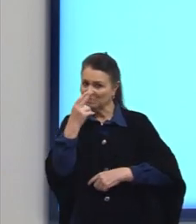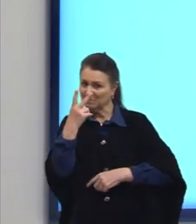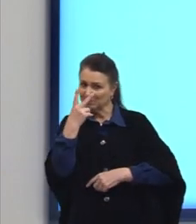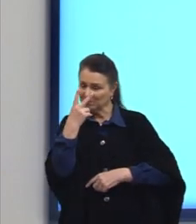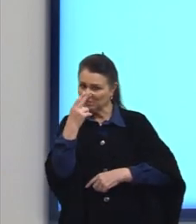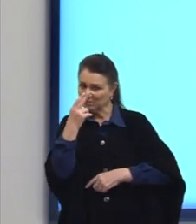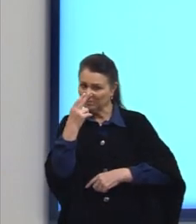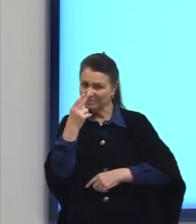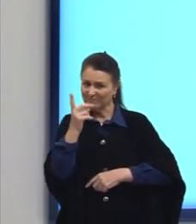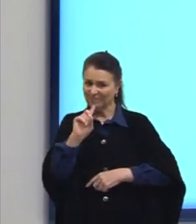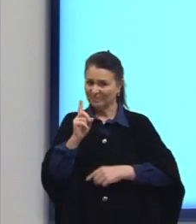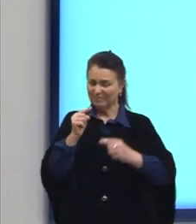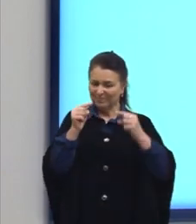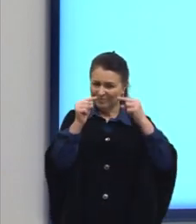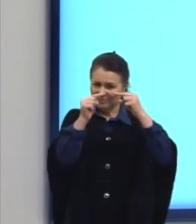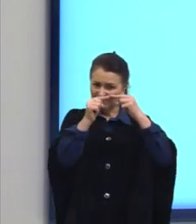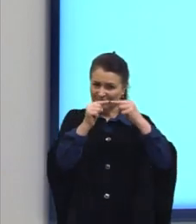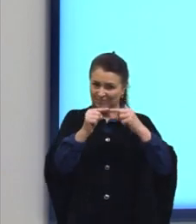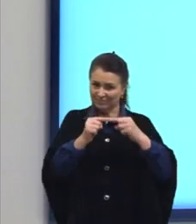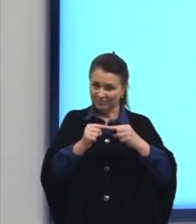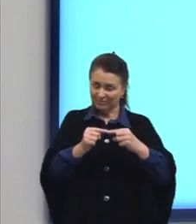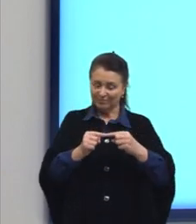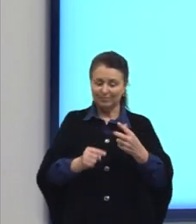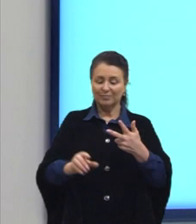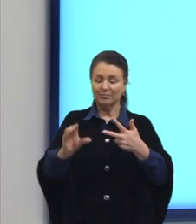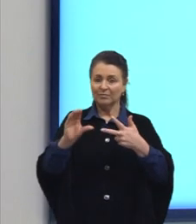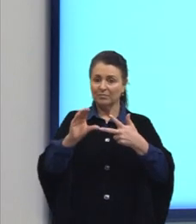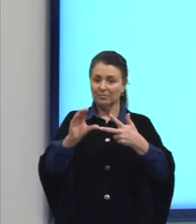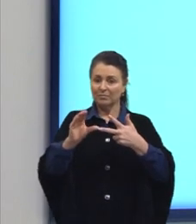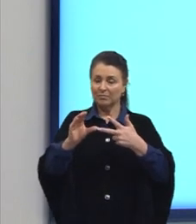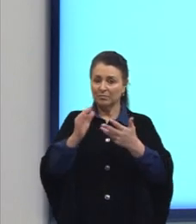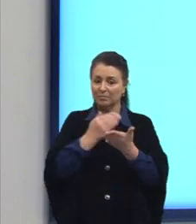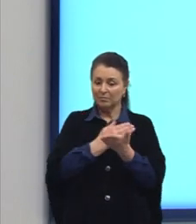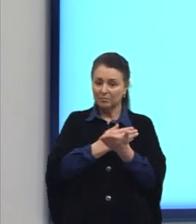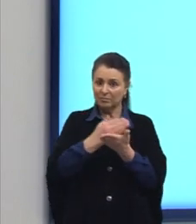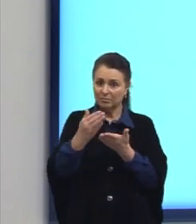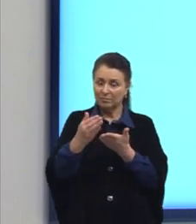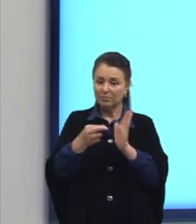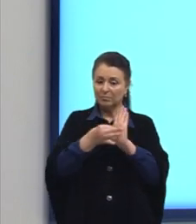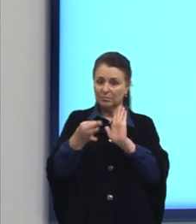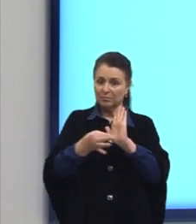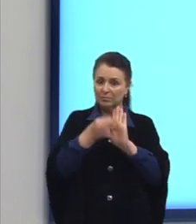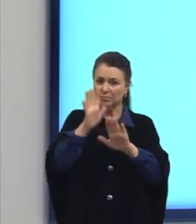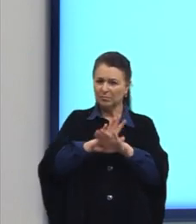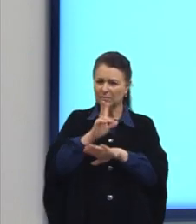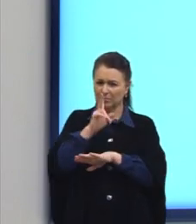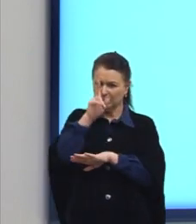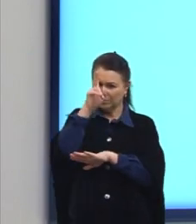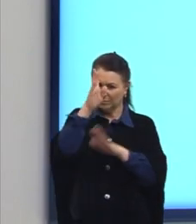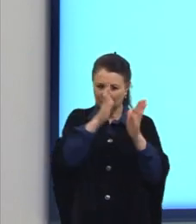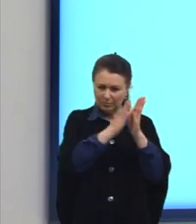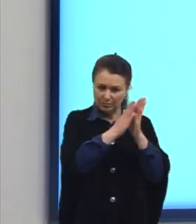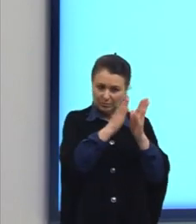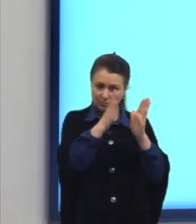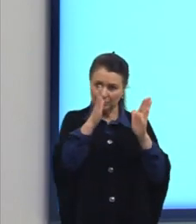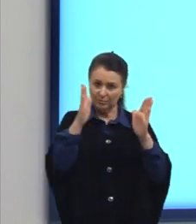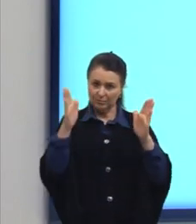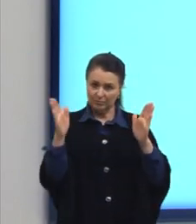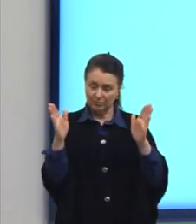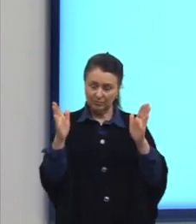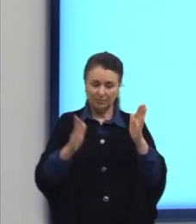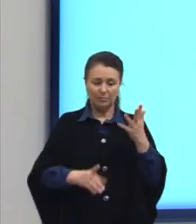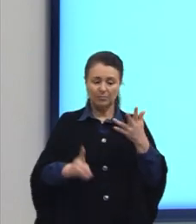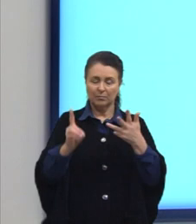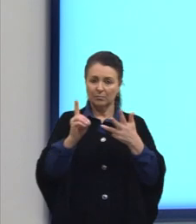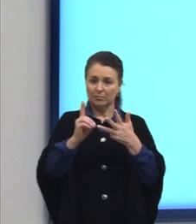inconciliáveis, letra C, a introdução do argumento mais forte de uma sequência, letra